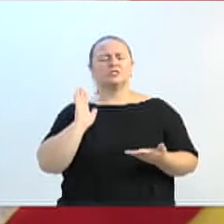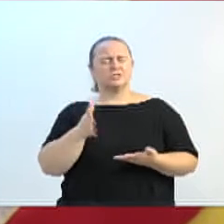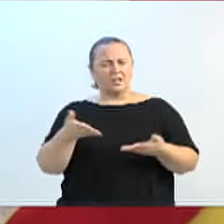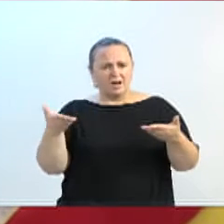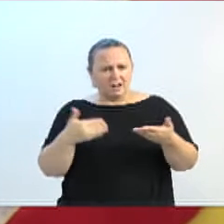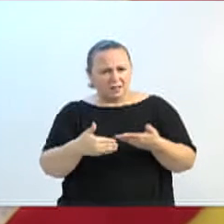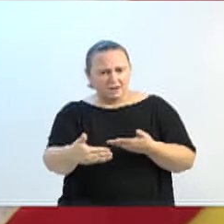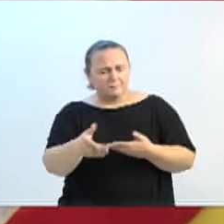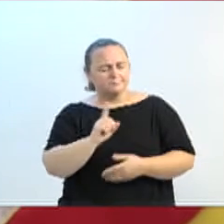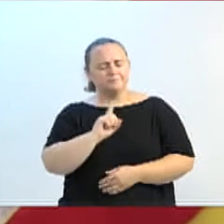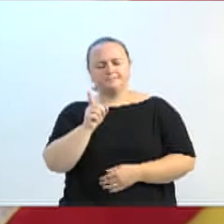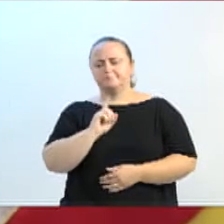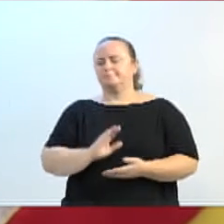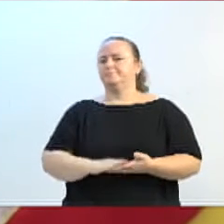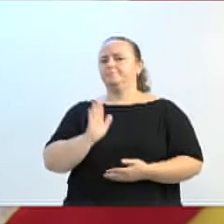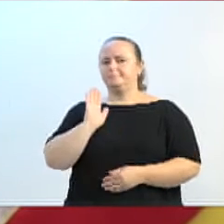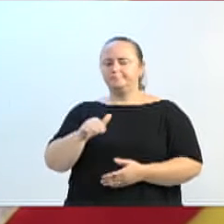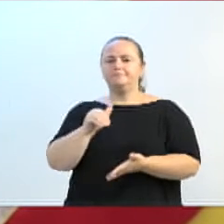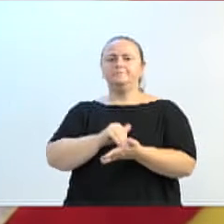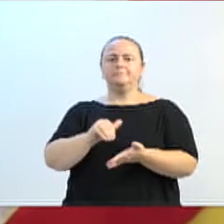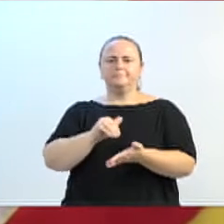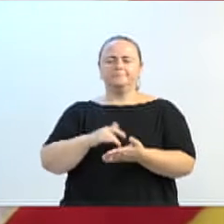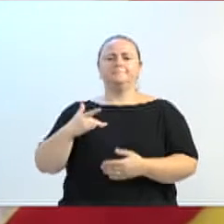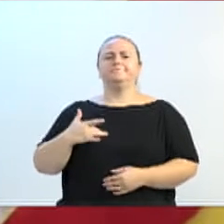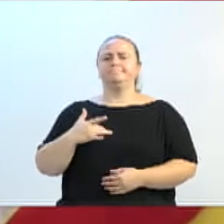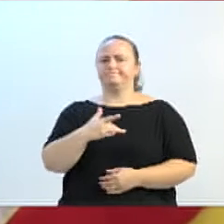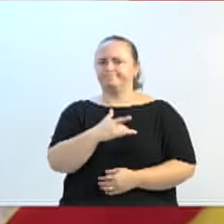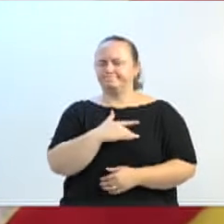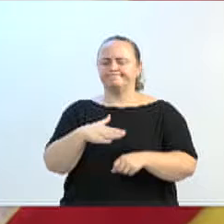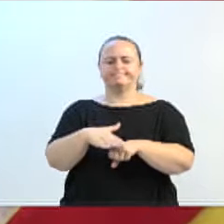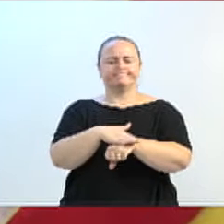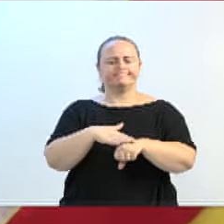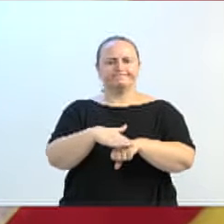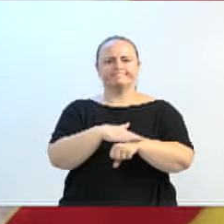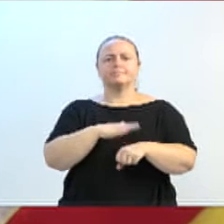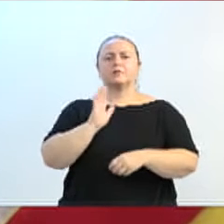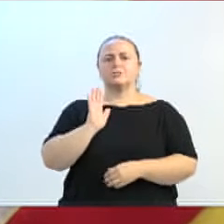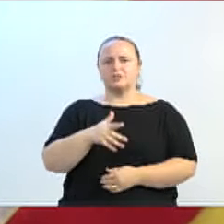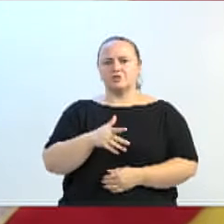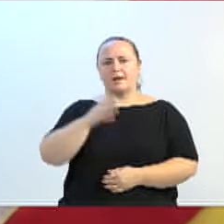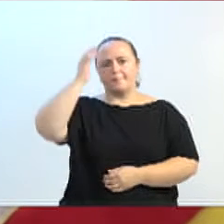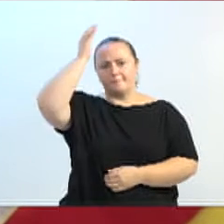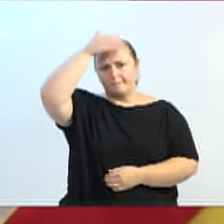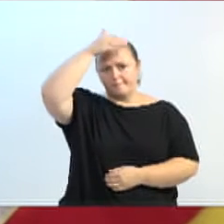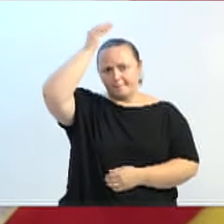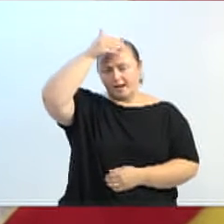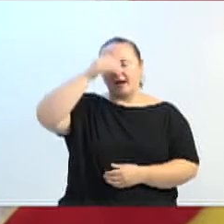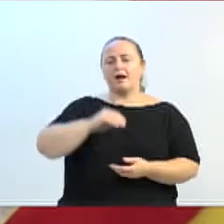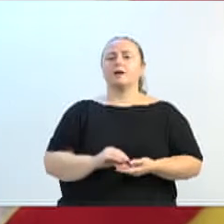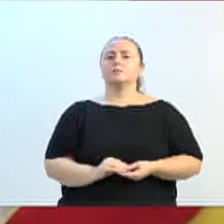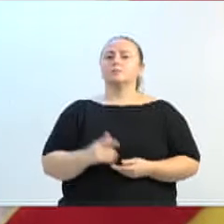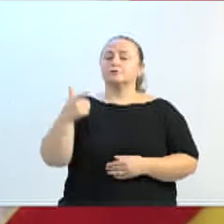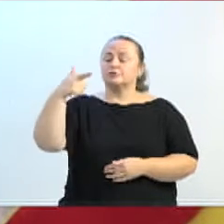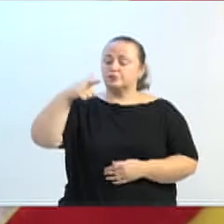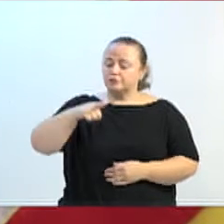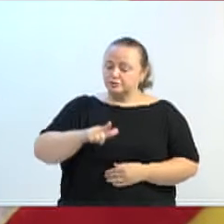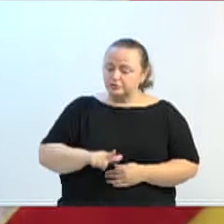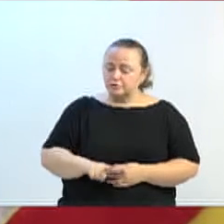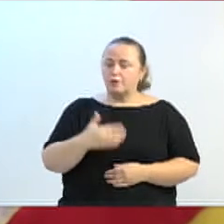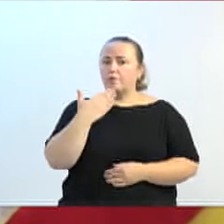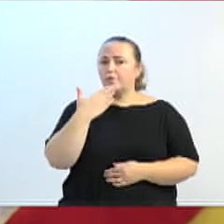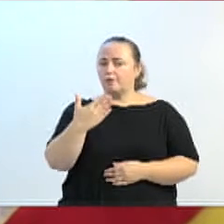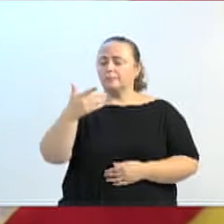repito, uma reunião com o secretário Winneton, já conversei também com o prefeito municipal sobre isso, e reitero, essa